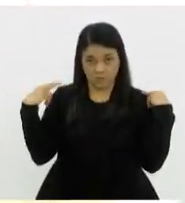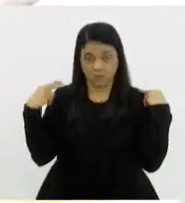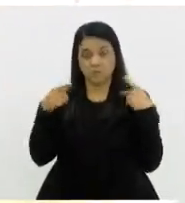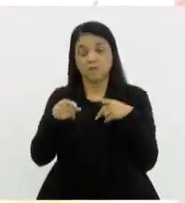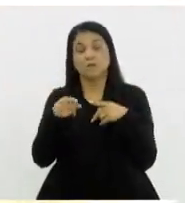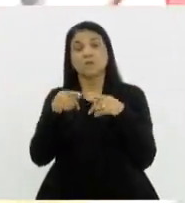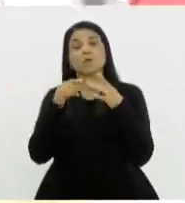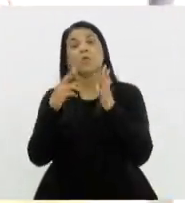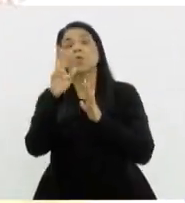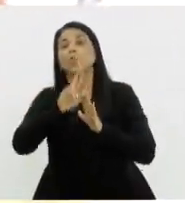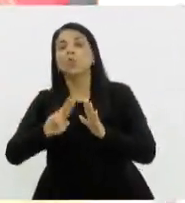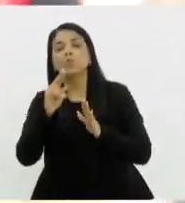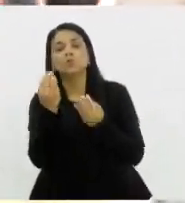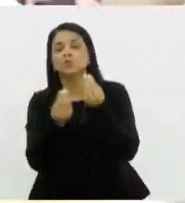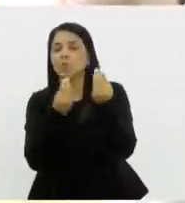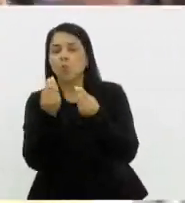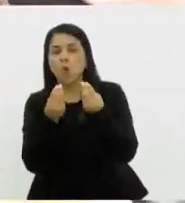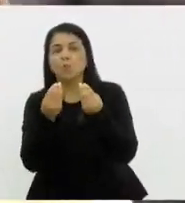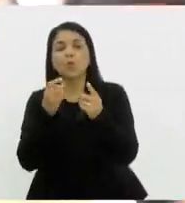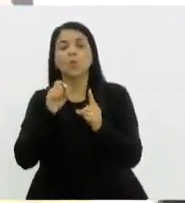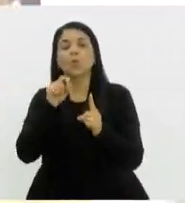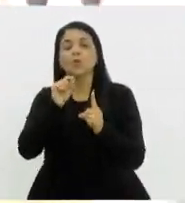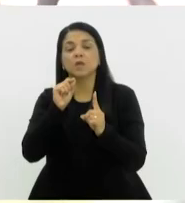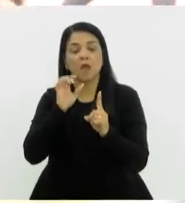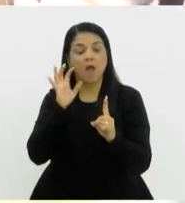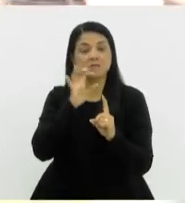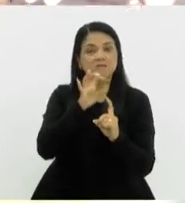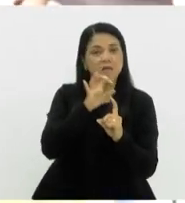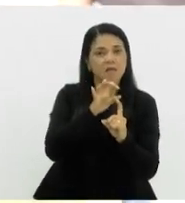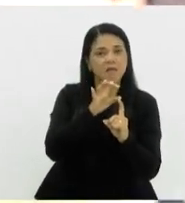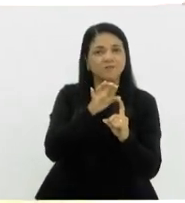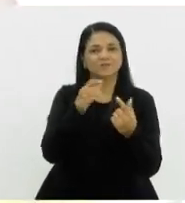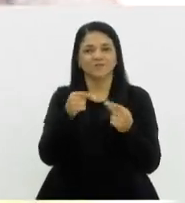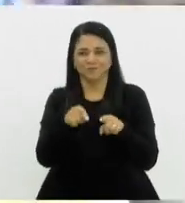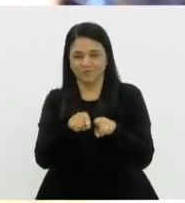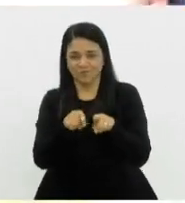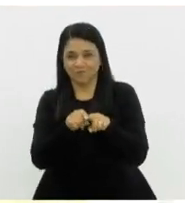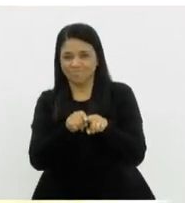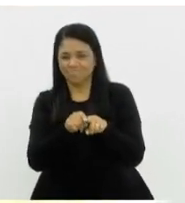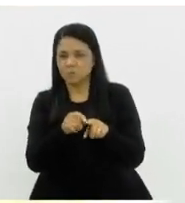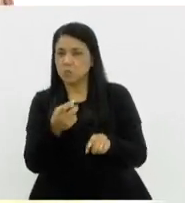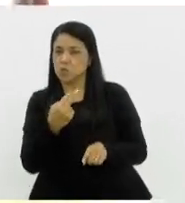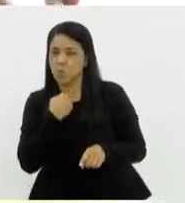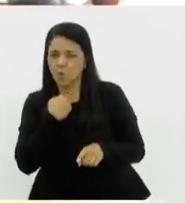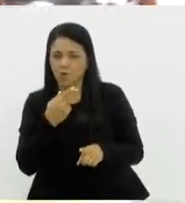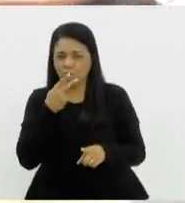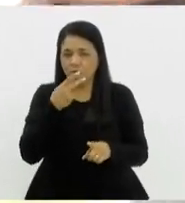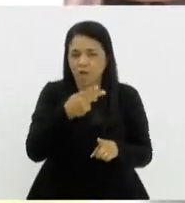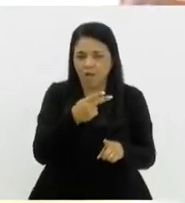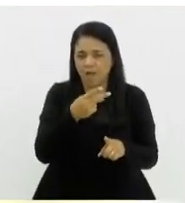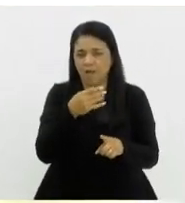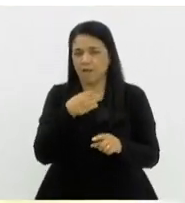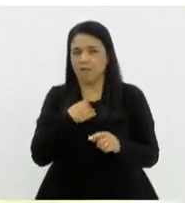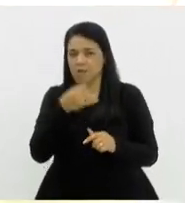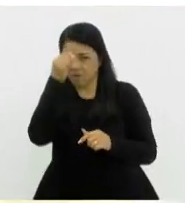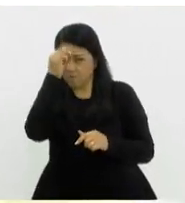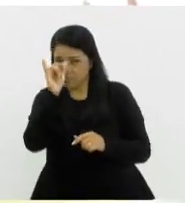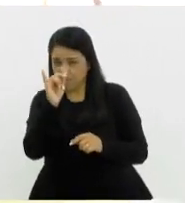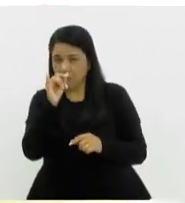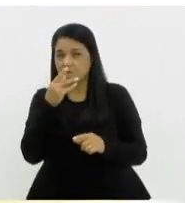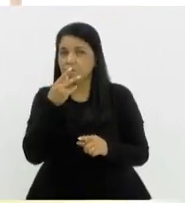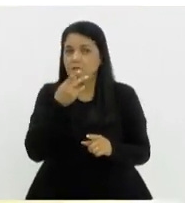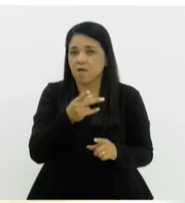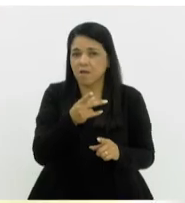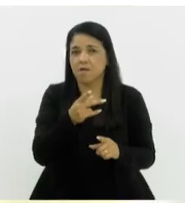os nossos termos de uso, o que é assédio, o que pode, que não pode ser falado e dito, o ele deve evitar fazer que a